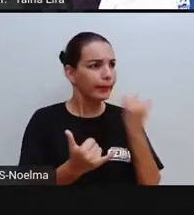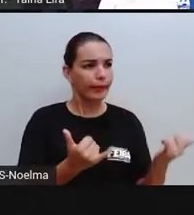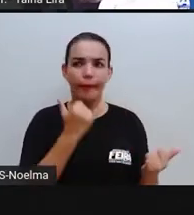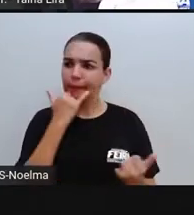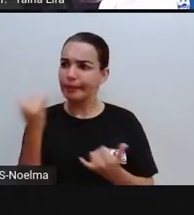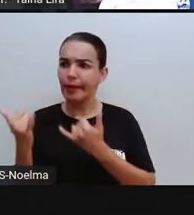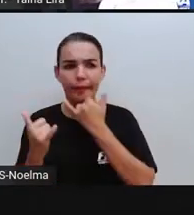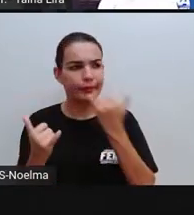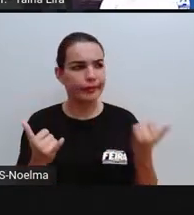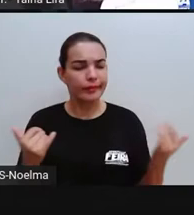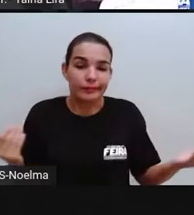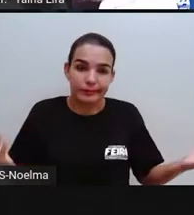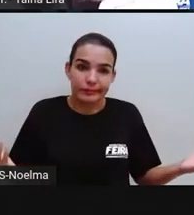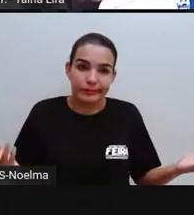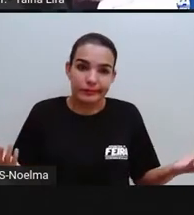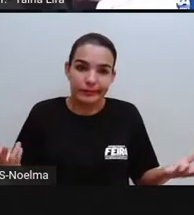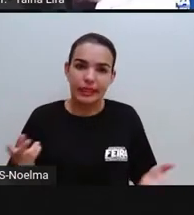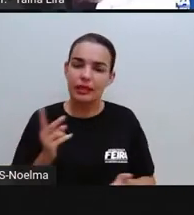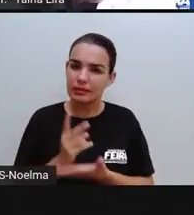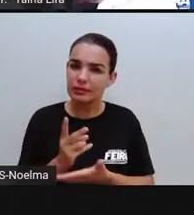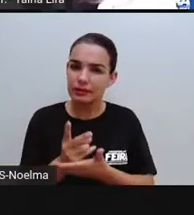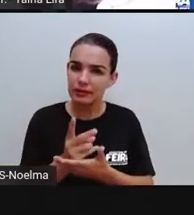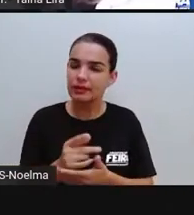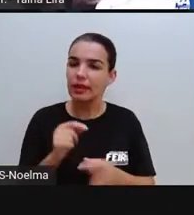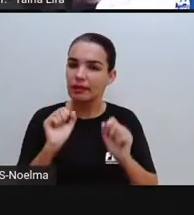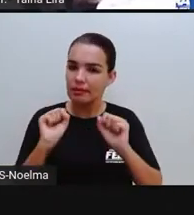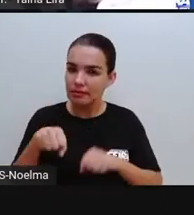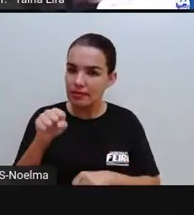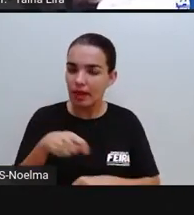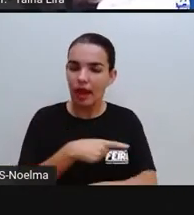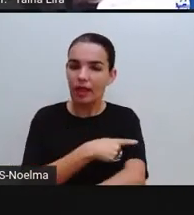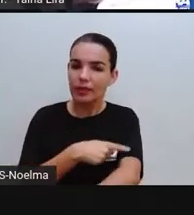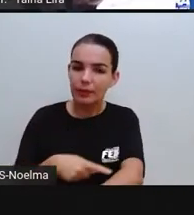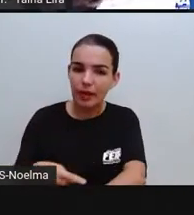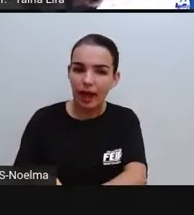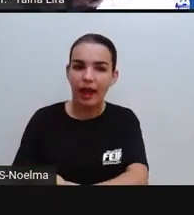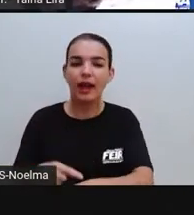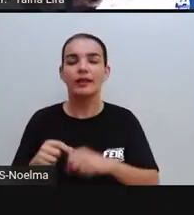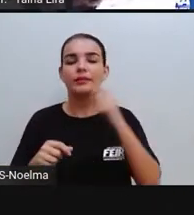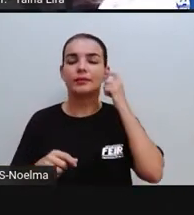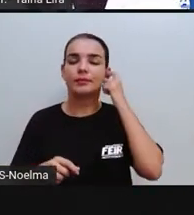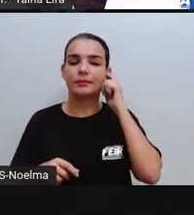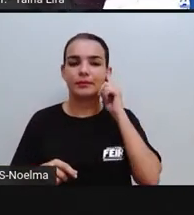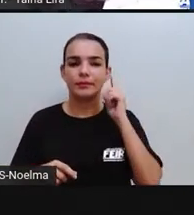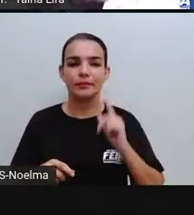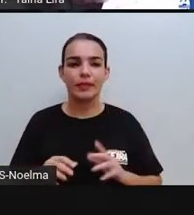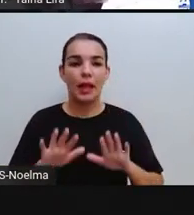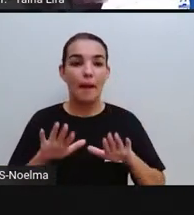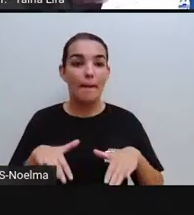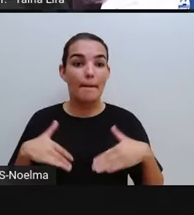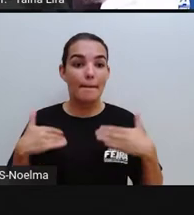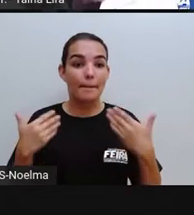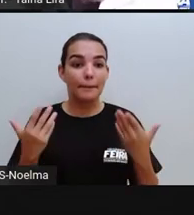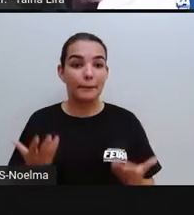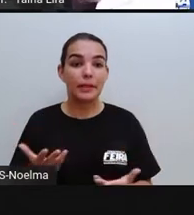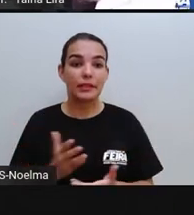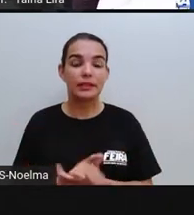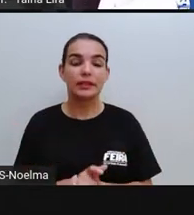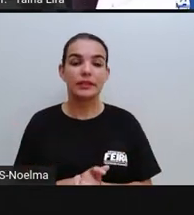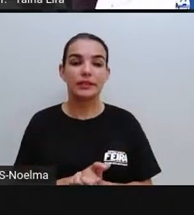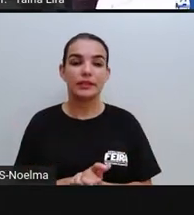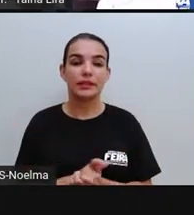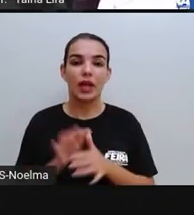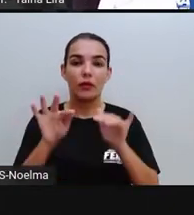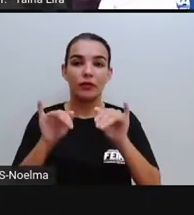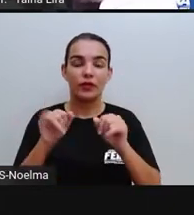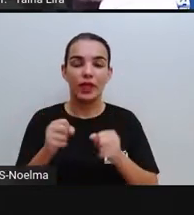Então, ele era realmente educado. Certo? Porque, como a própria história falou ali no